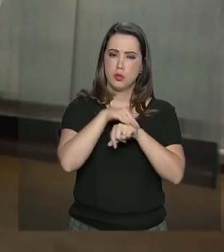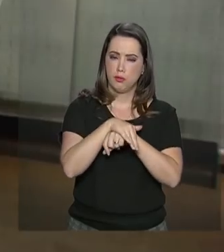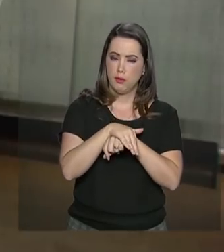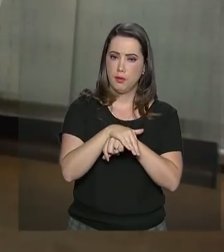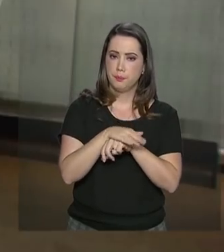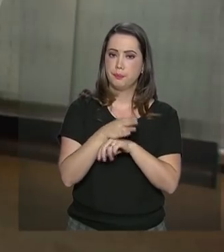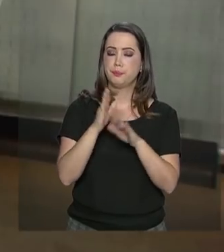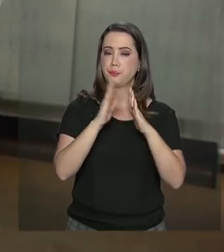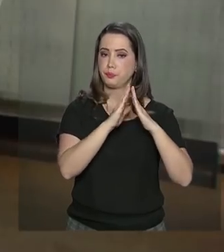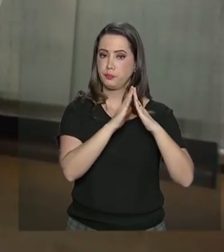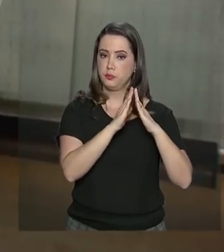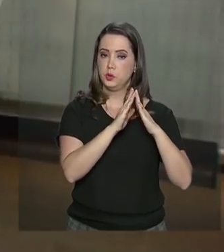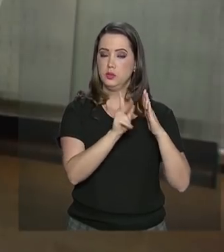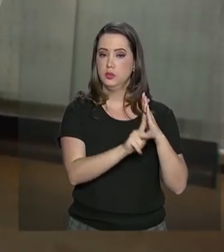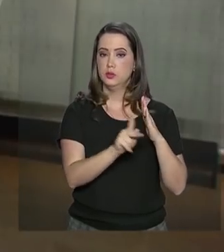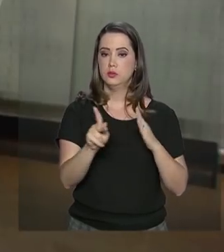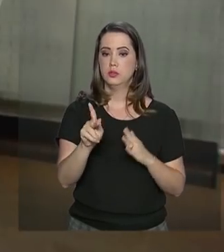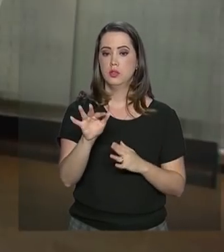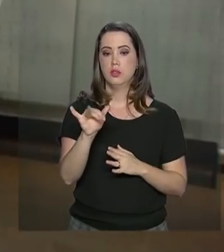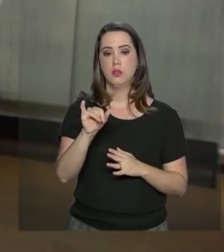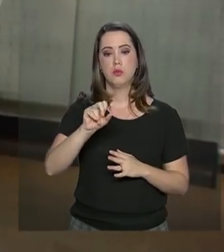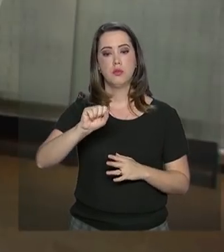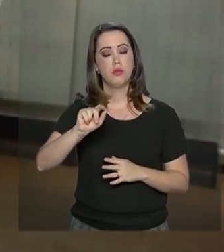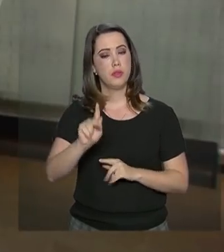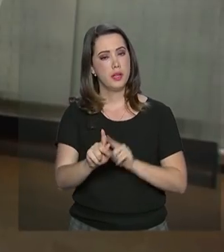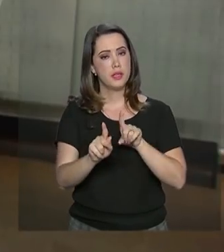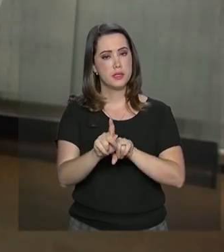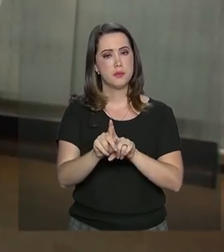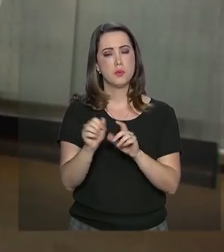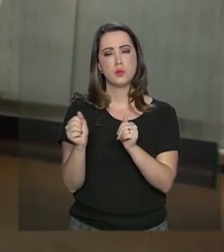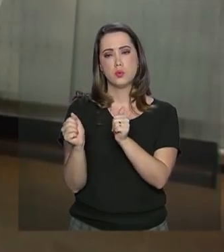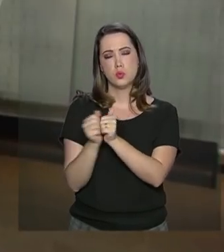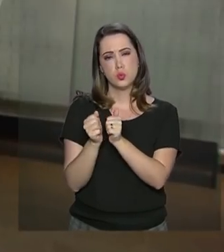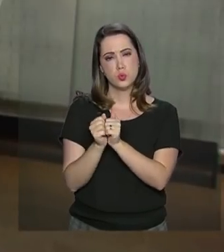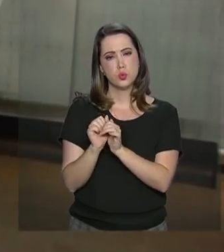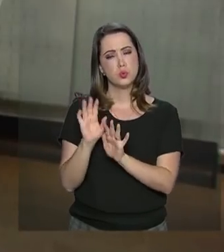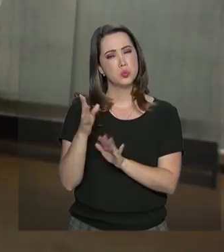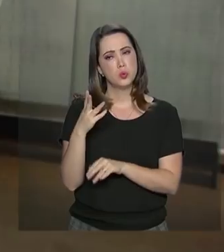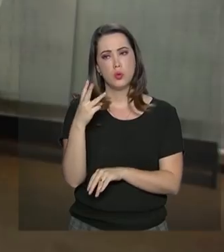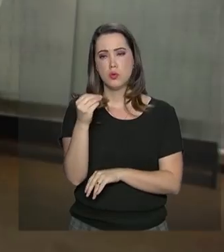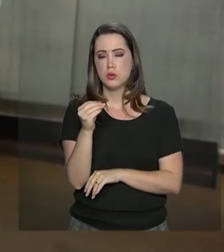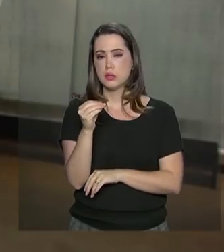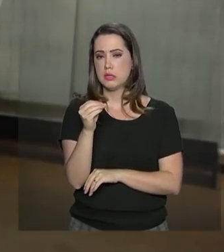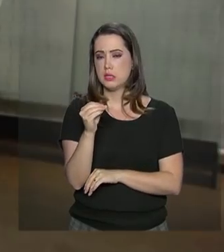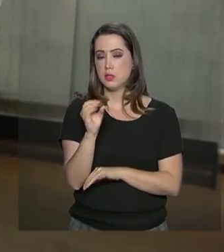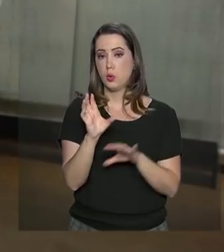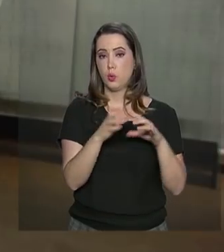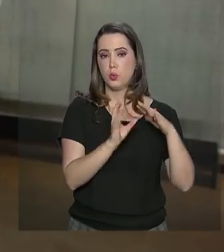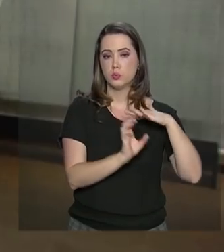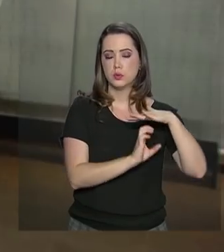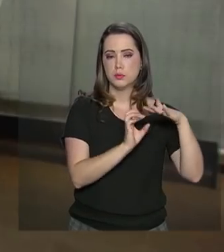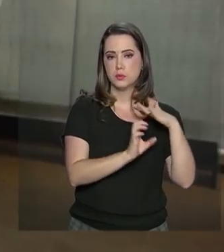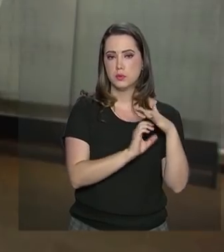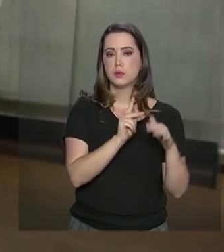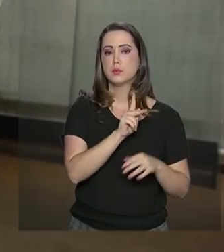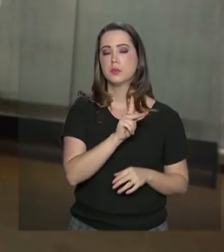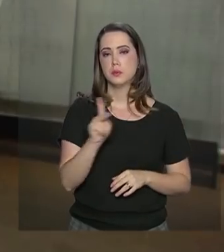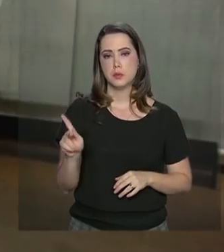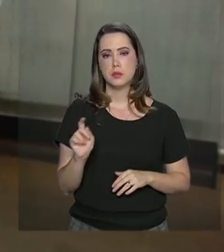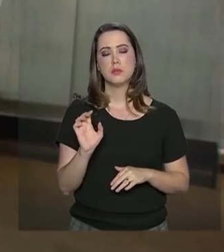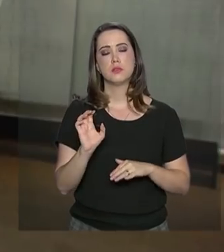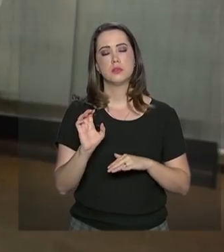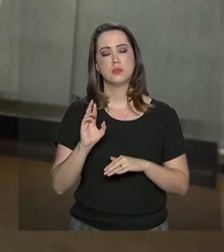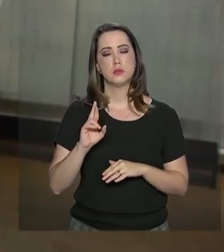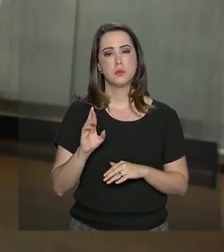casa do presidente da Fiesp, Paulo Skaff, na companhia de cerca de 30 empresários e presidente de